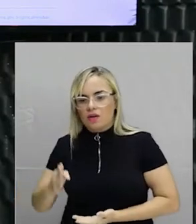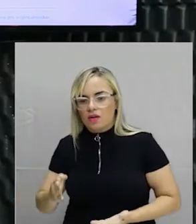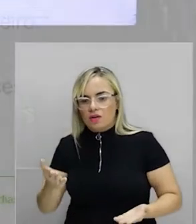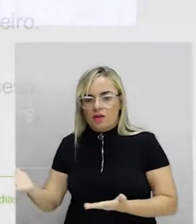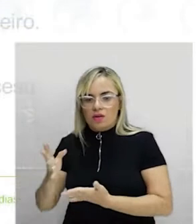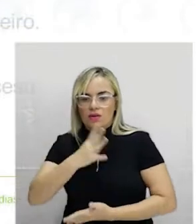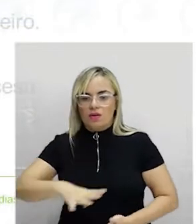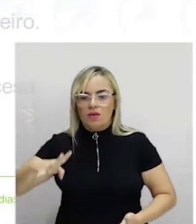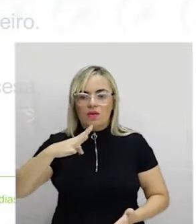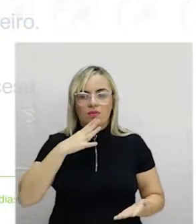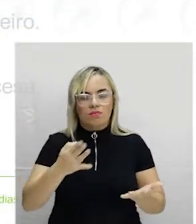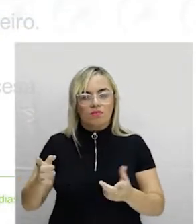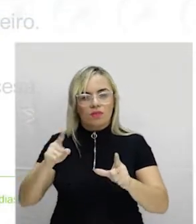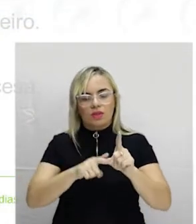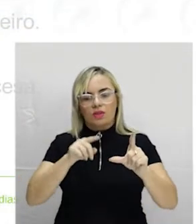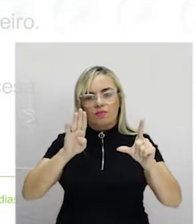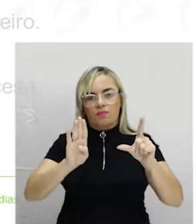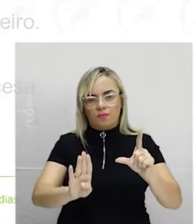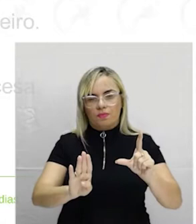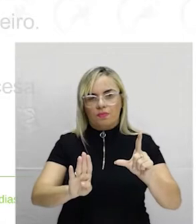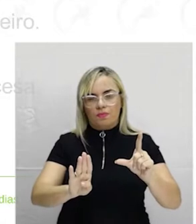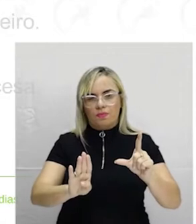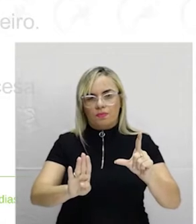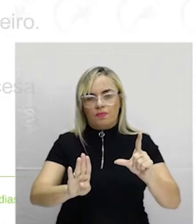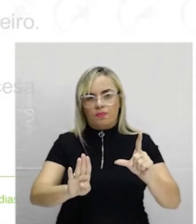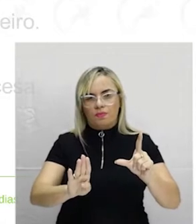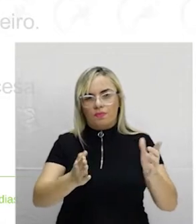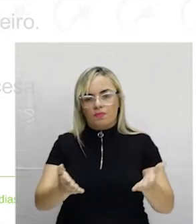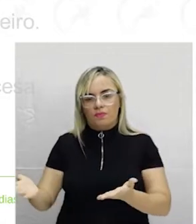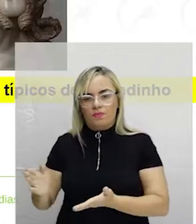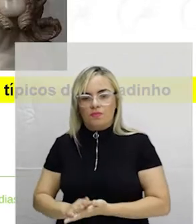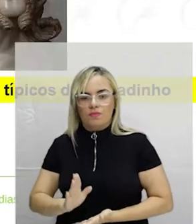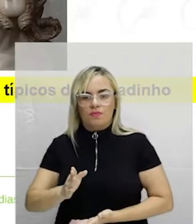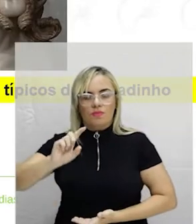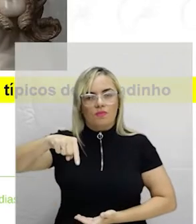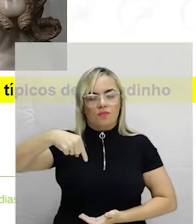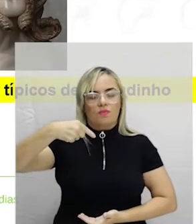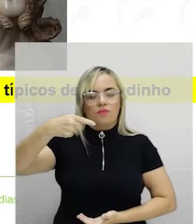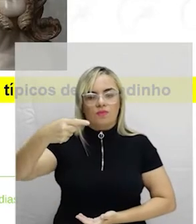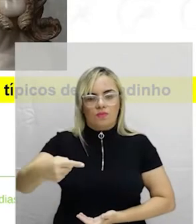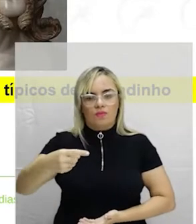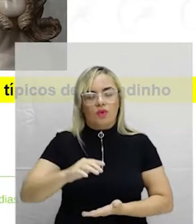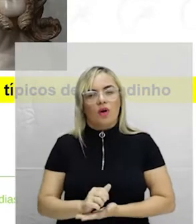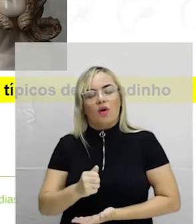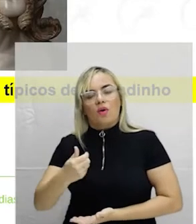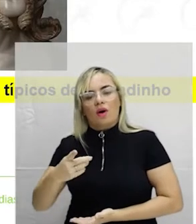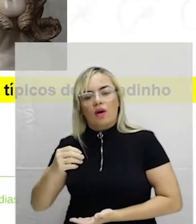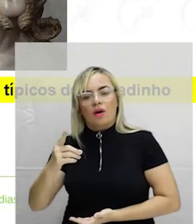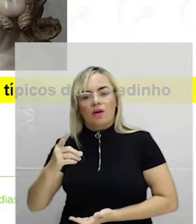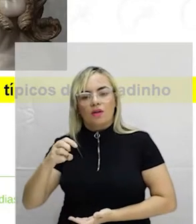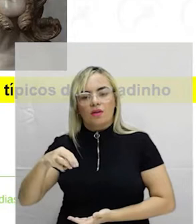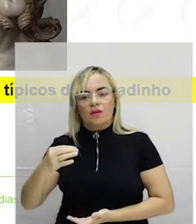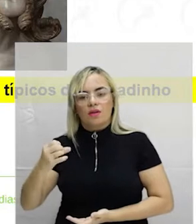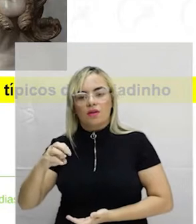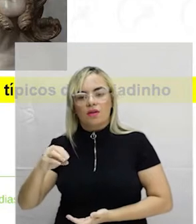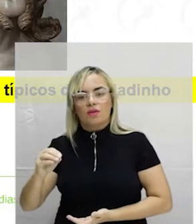como academicismo brasileiro. Bom, isso aí já é uma configuração posterior, justamente do que vai acontecer a partir